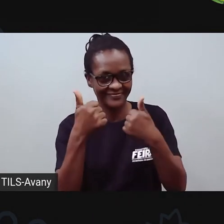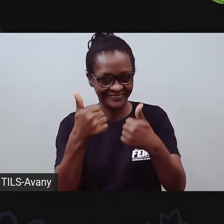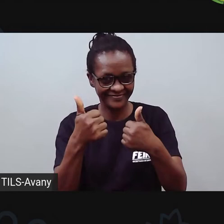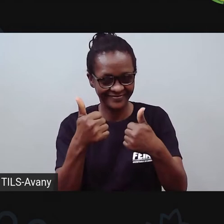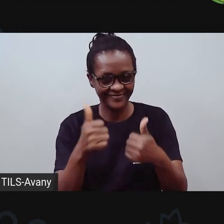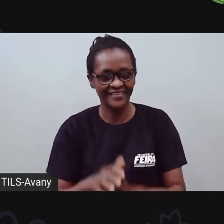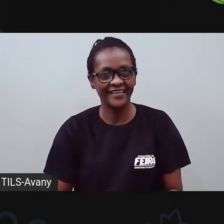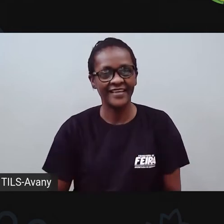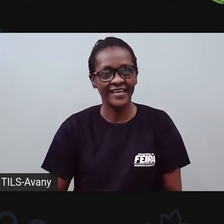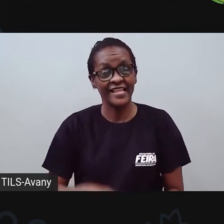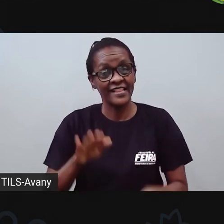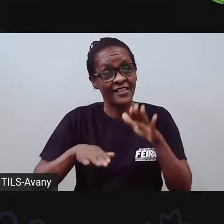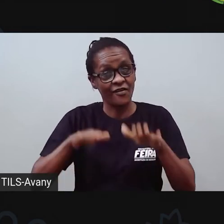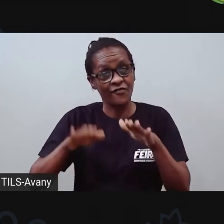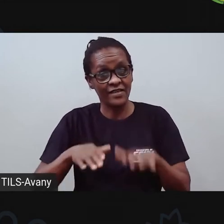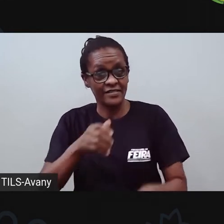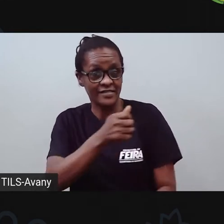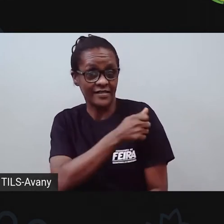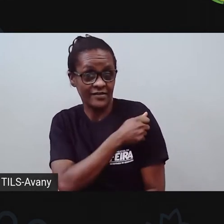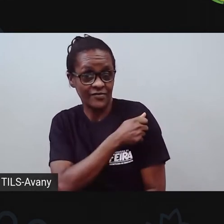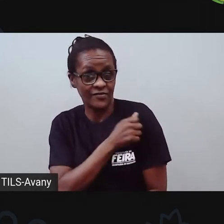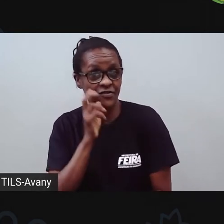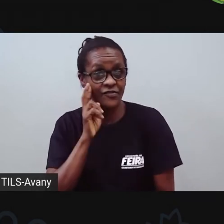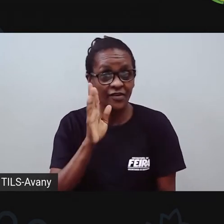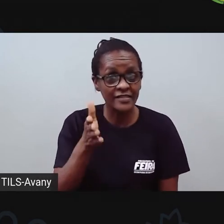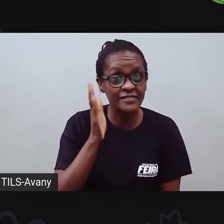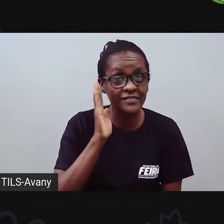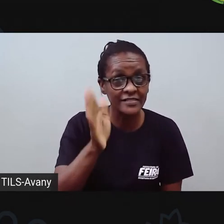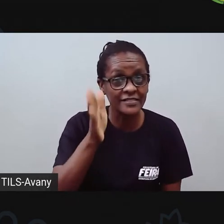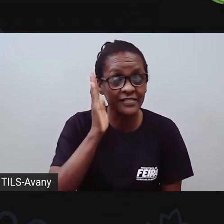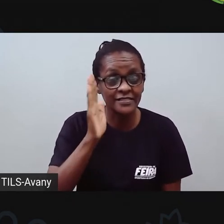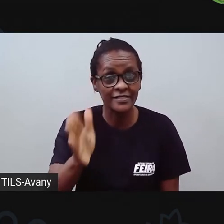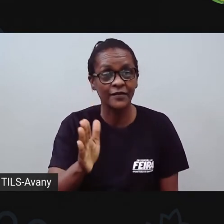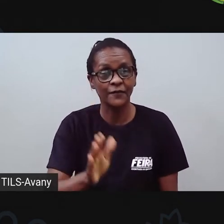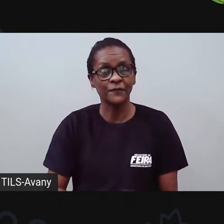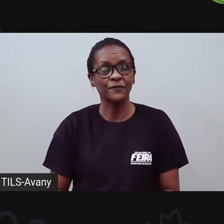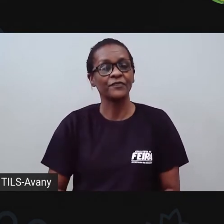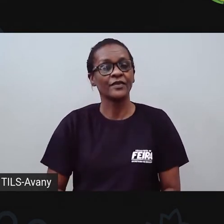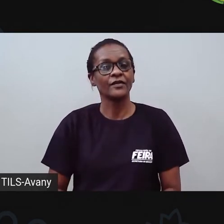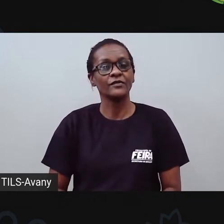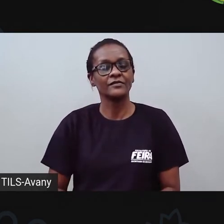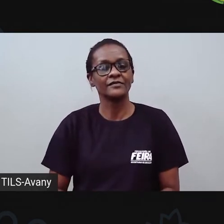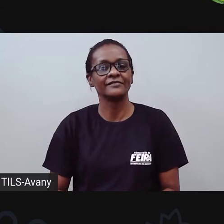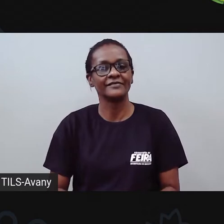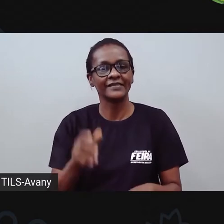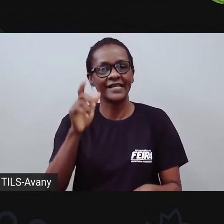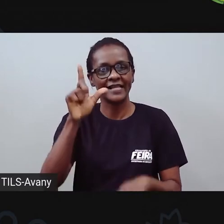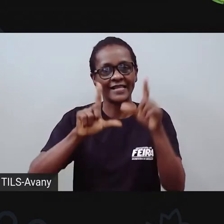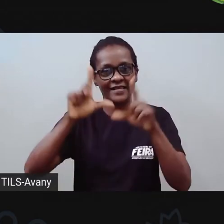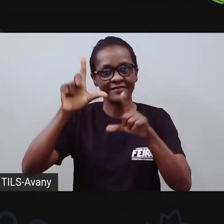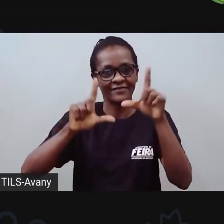YouTube, né? Aproveita que já está aí no YouTube, faz o quê? Curte, comenta aí,